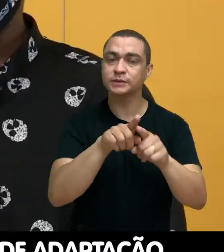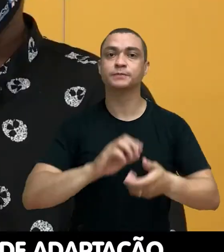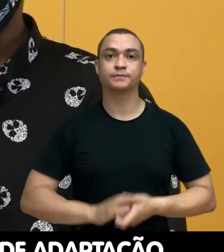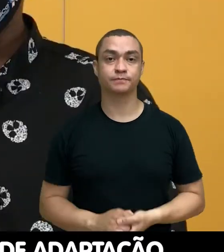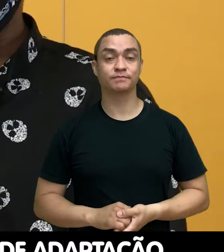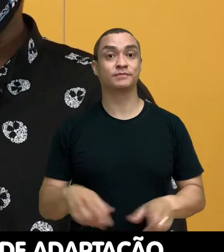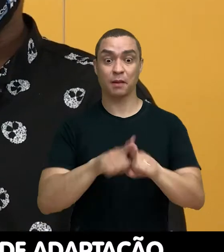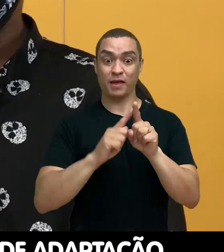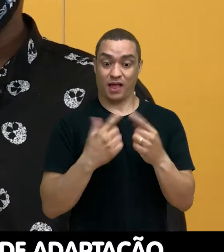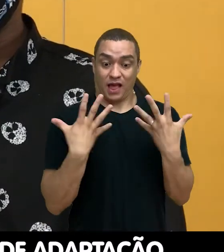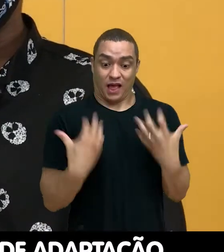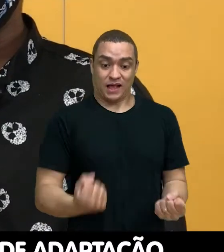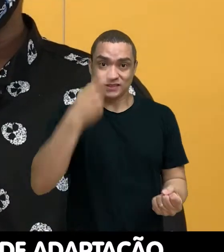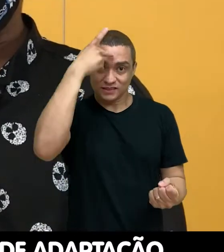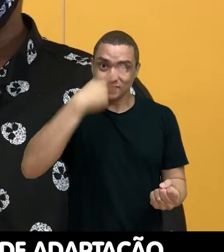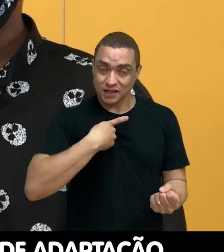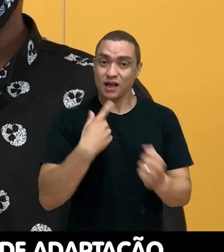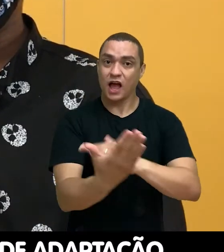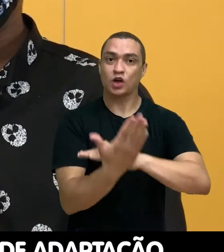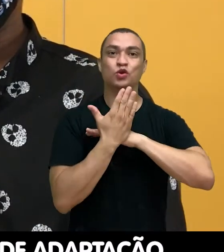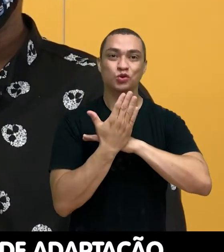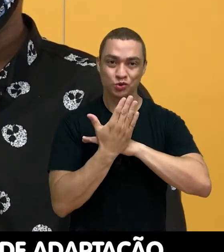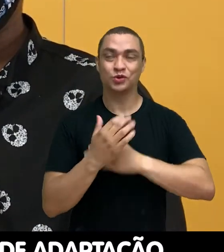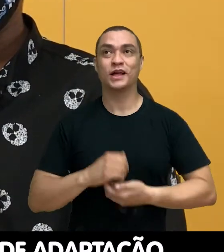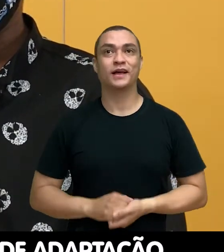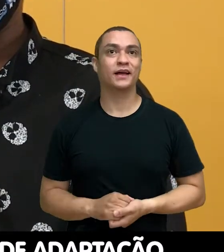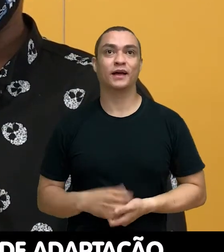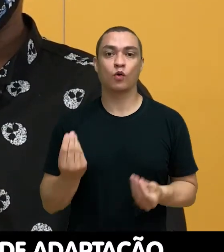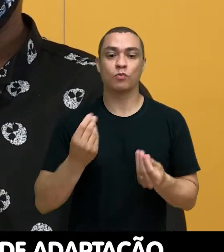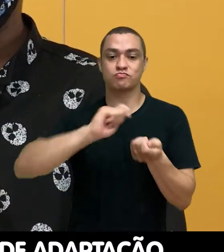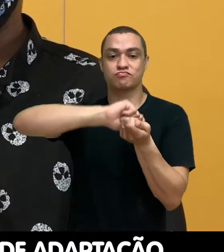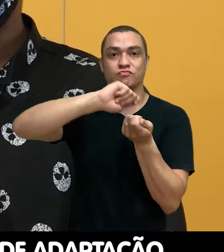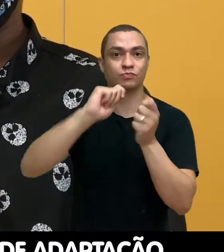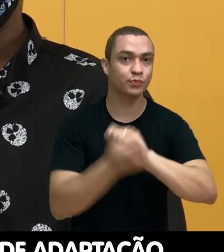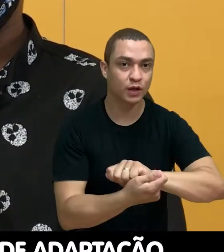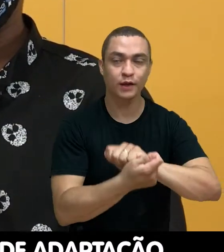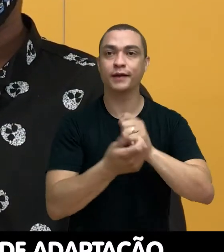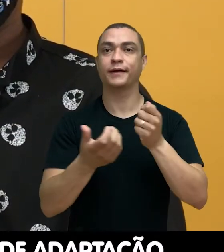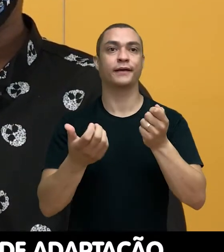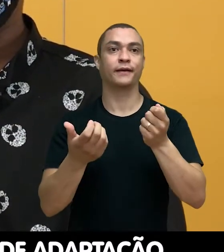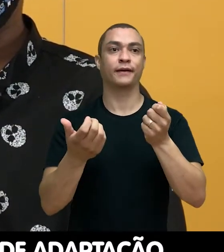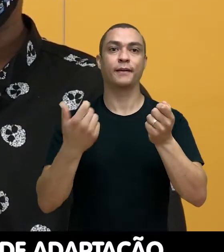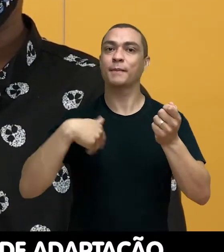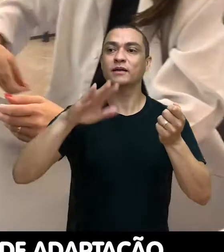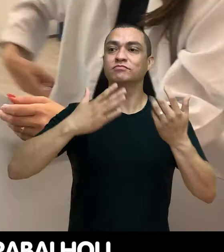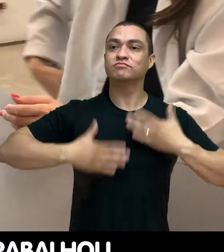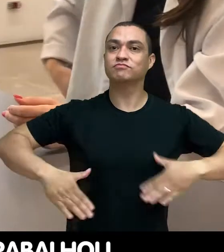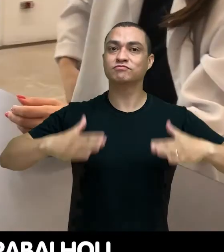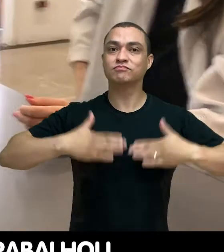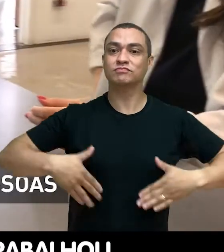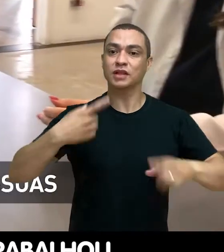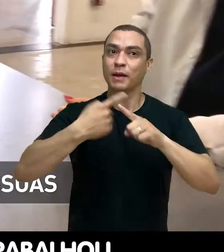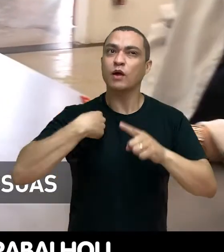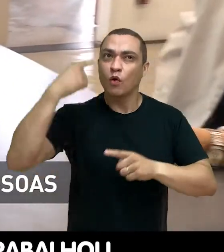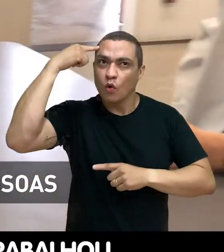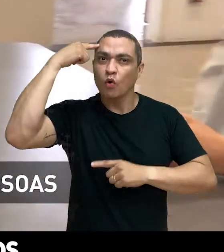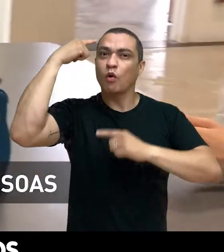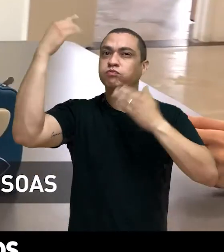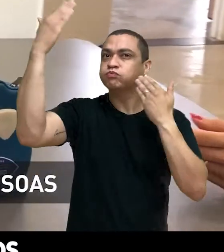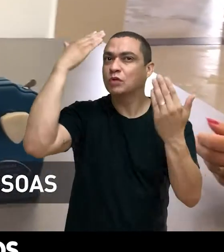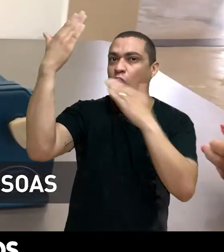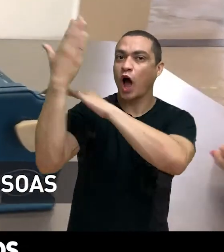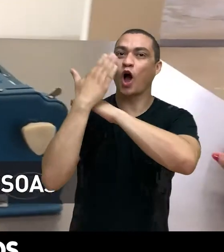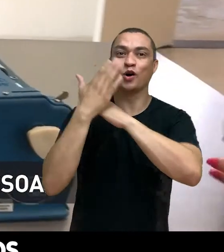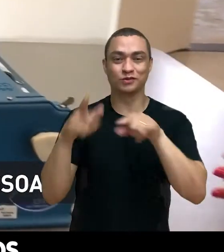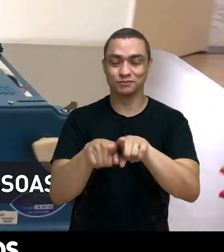Até a aceitação mais, ajudou mais. Em questão de adaptação. Então foi mais tranquilo, trabalhou um